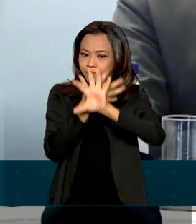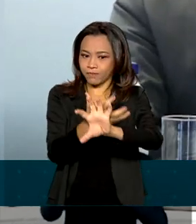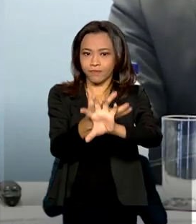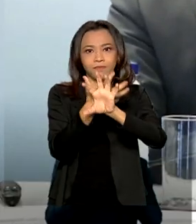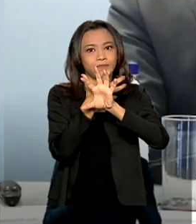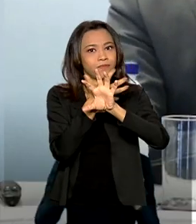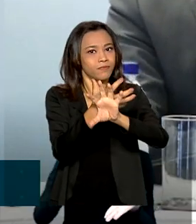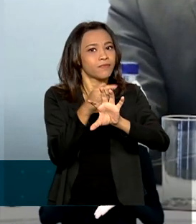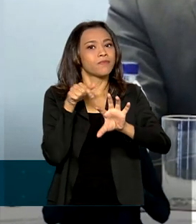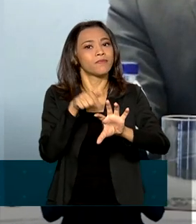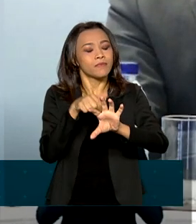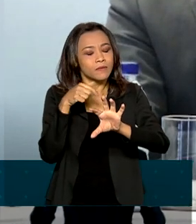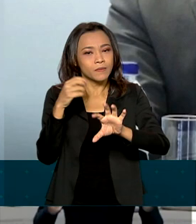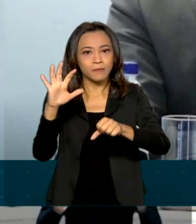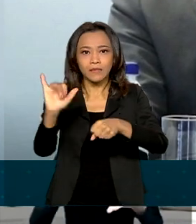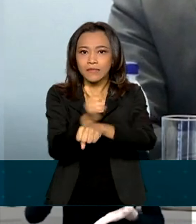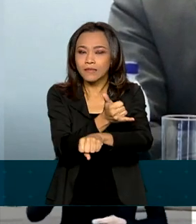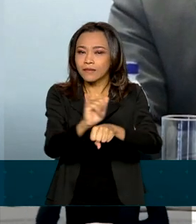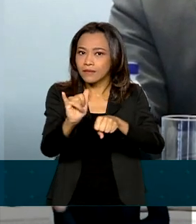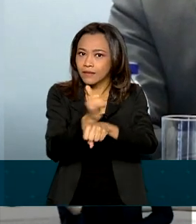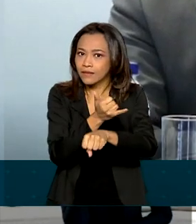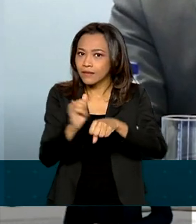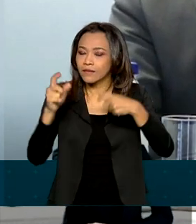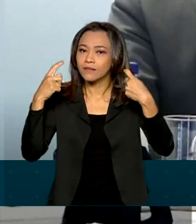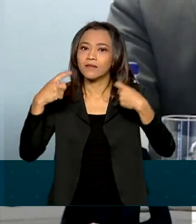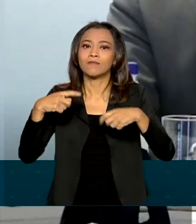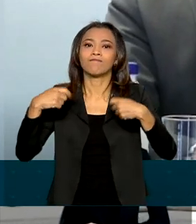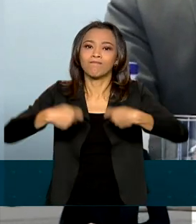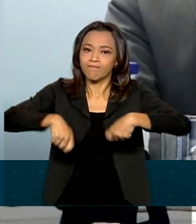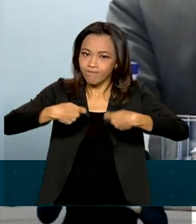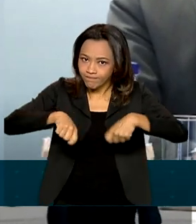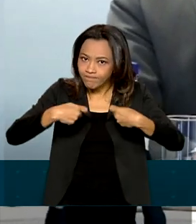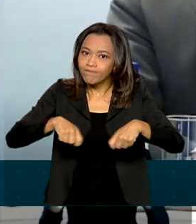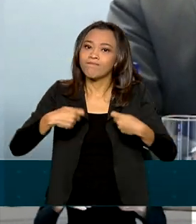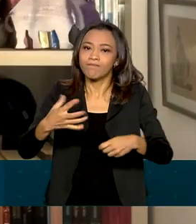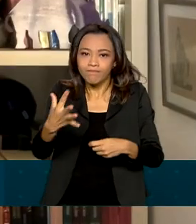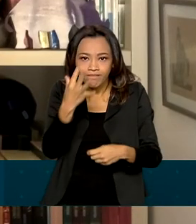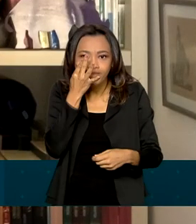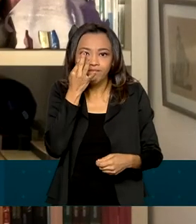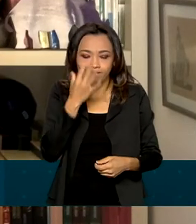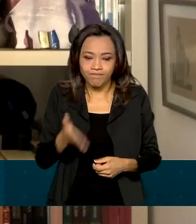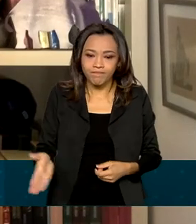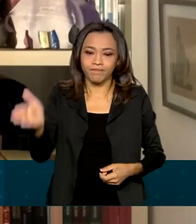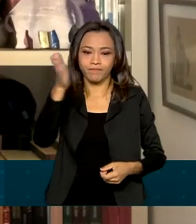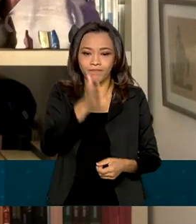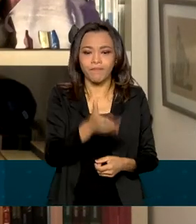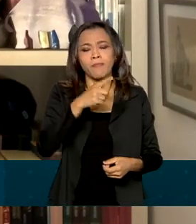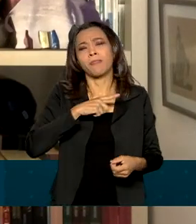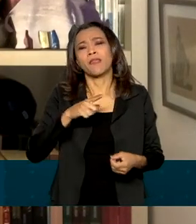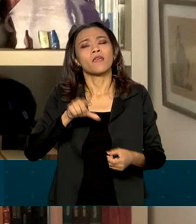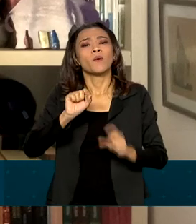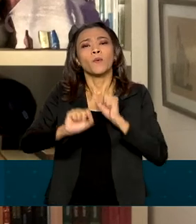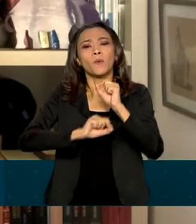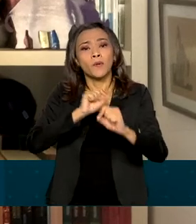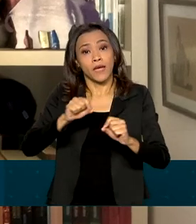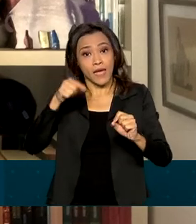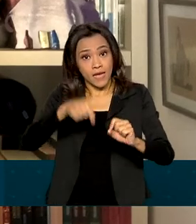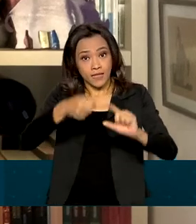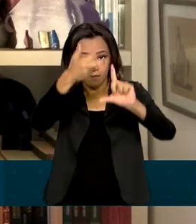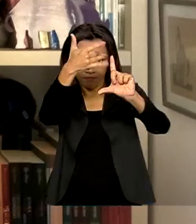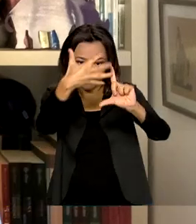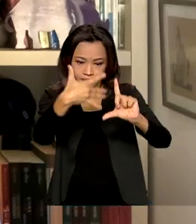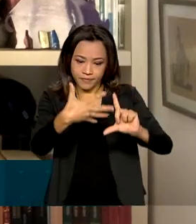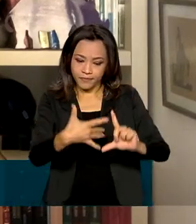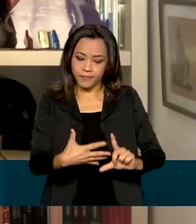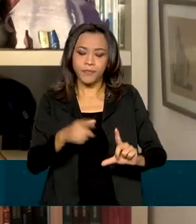e se tornou um componente necessário e presente. Entre os diferenciais do Eduplay está